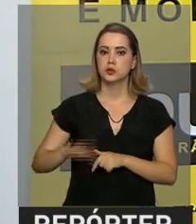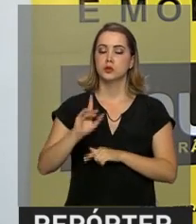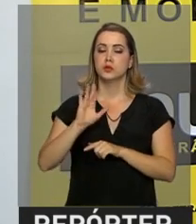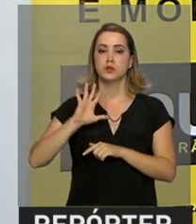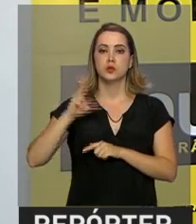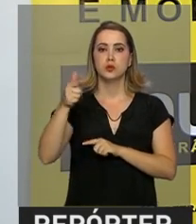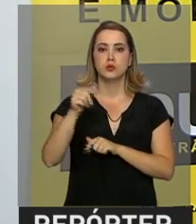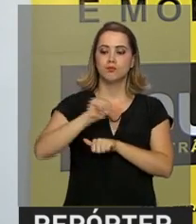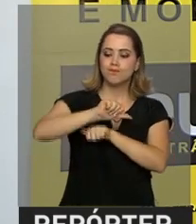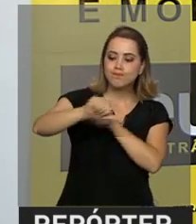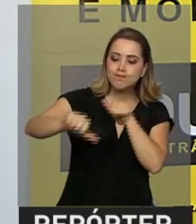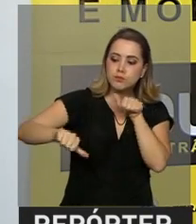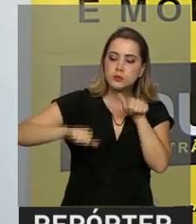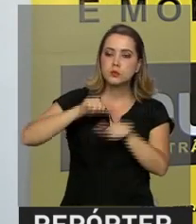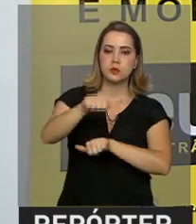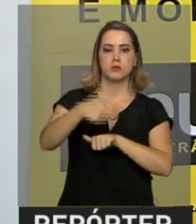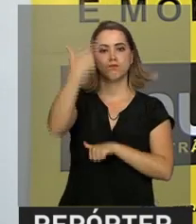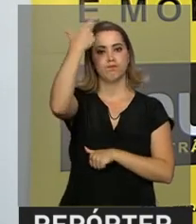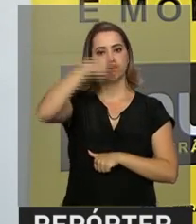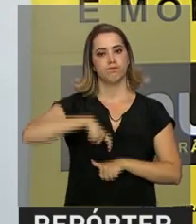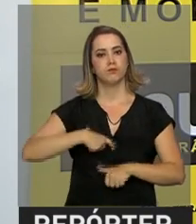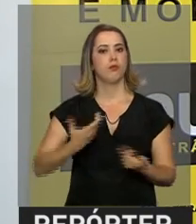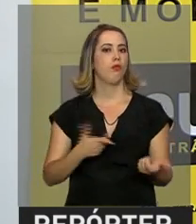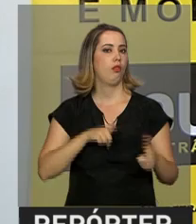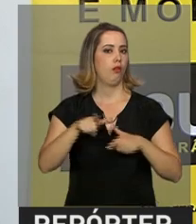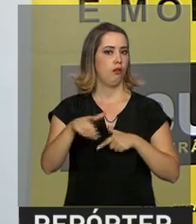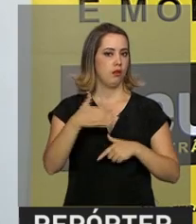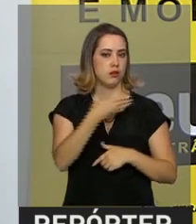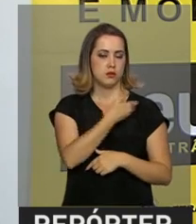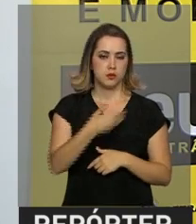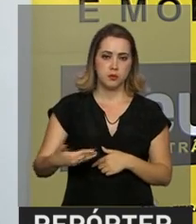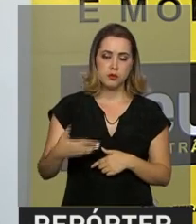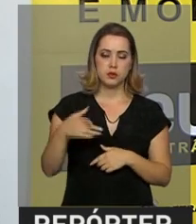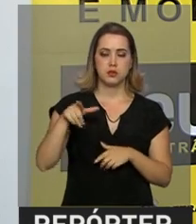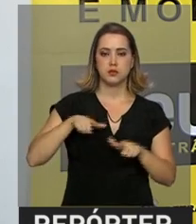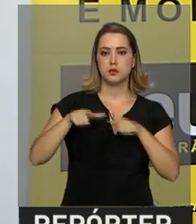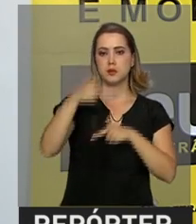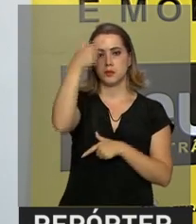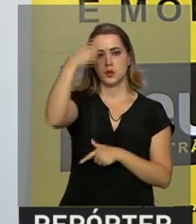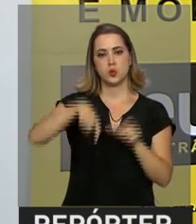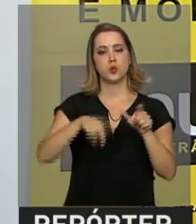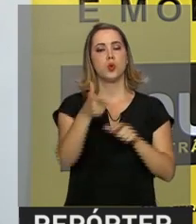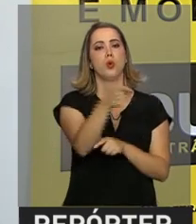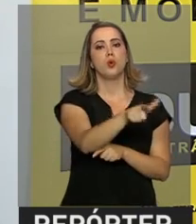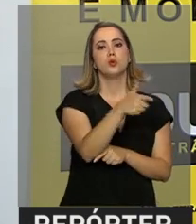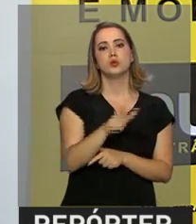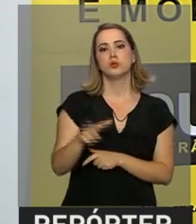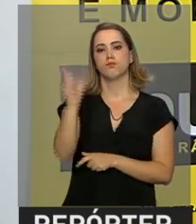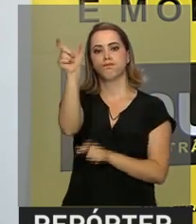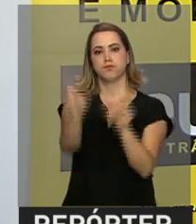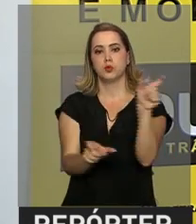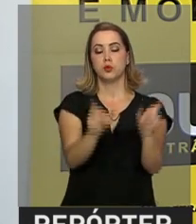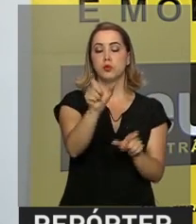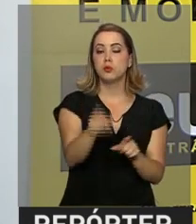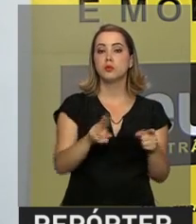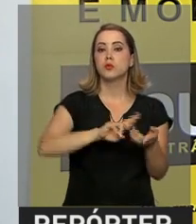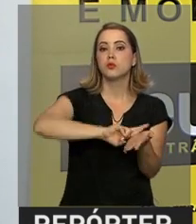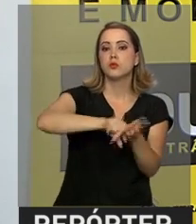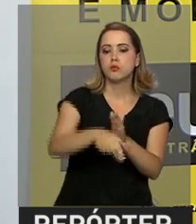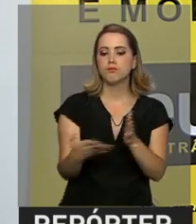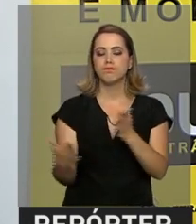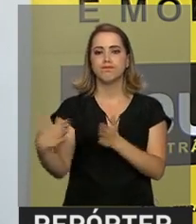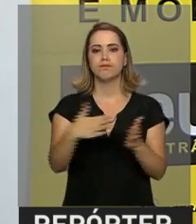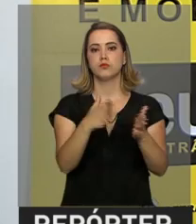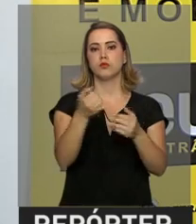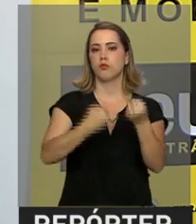voltado para mudar a atitude das pessoas, tanto dos condutores quanto os outros atores no trânsito. E fazer com que as pessoas